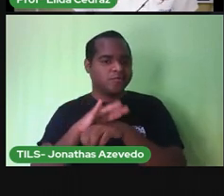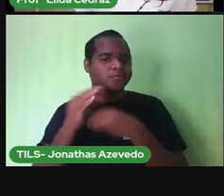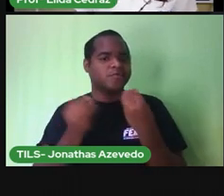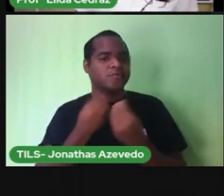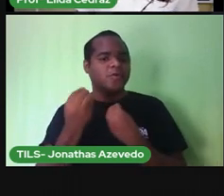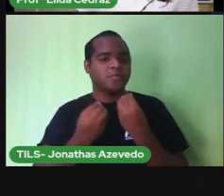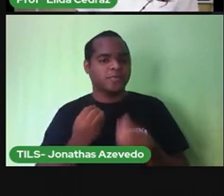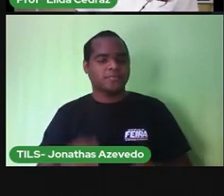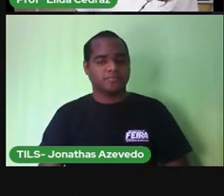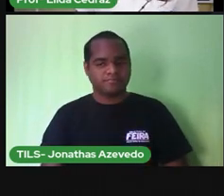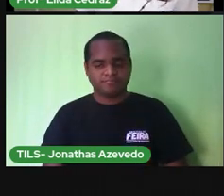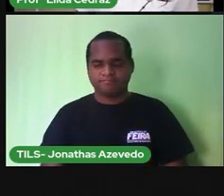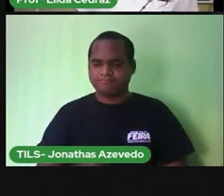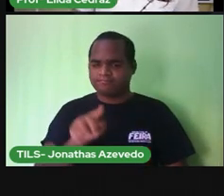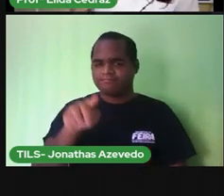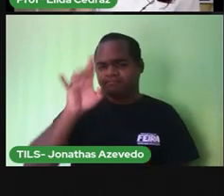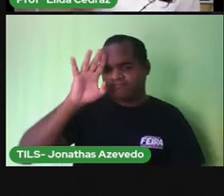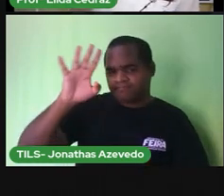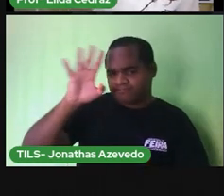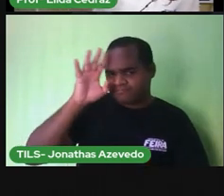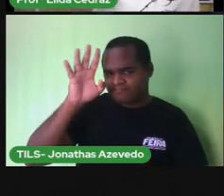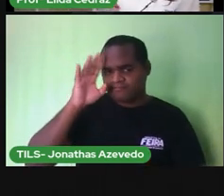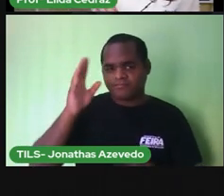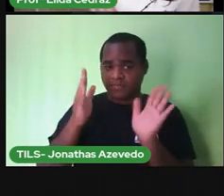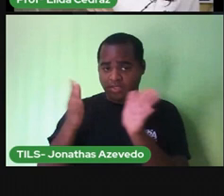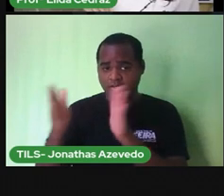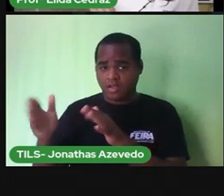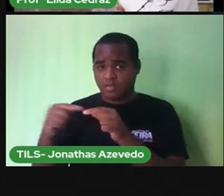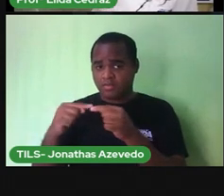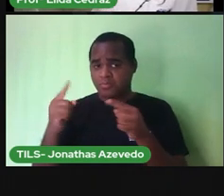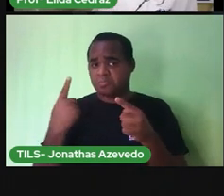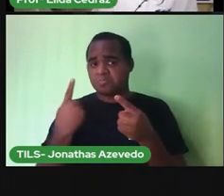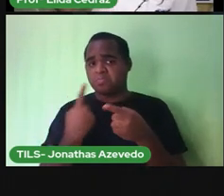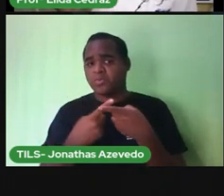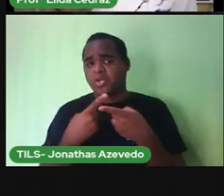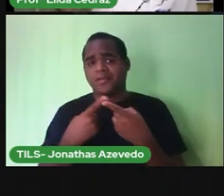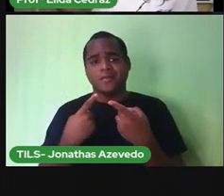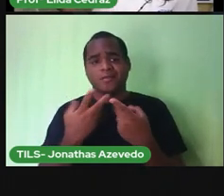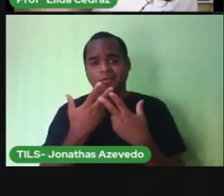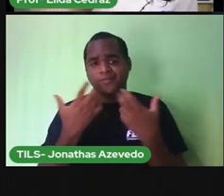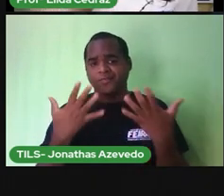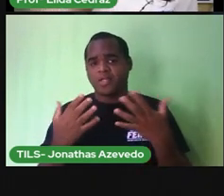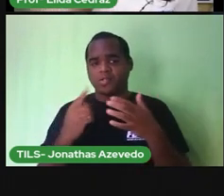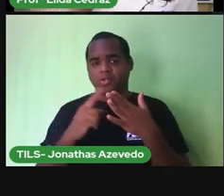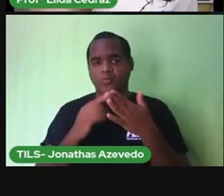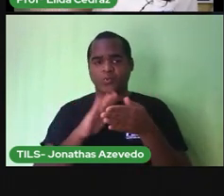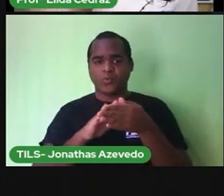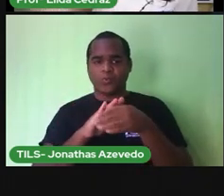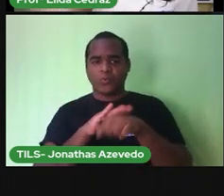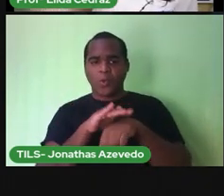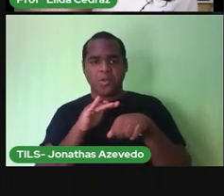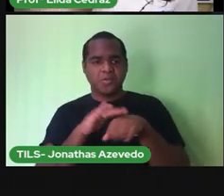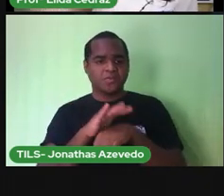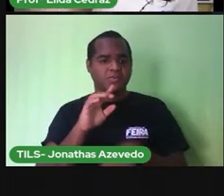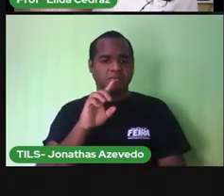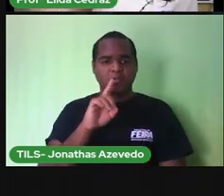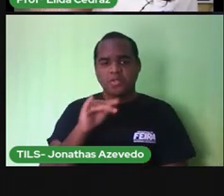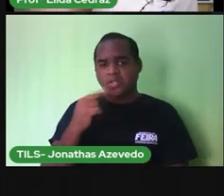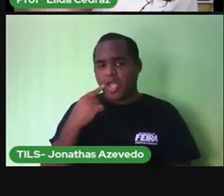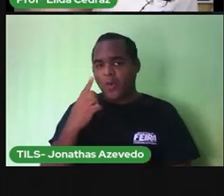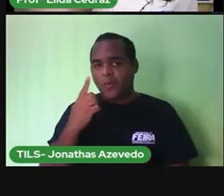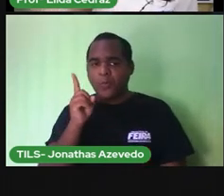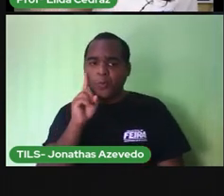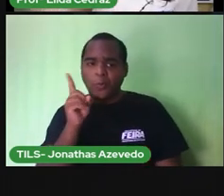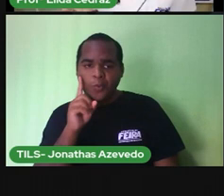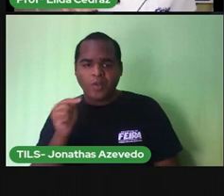Você já parou para pensar por que que depois da noite vem o dia e todo dia